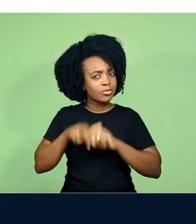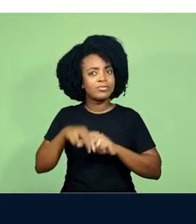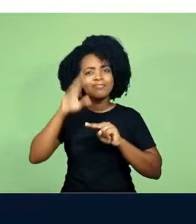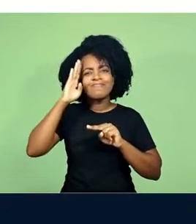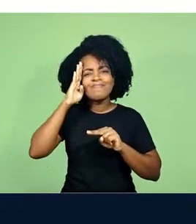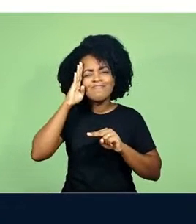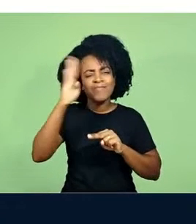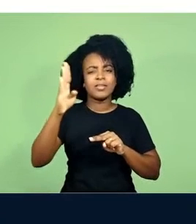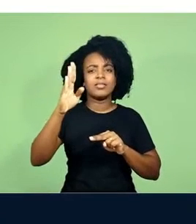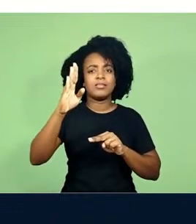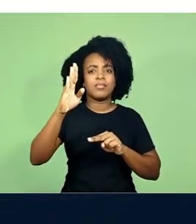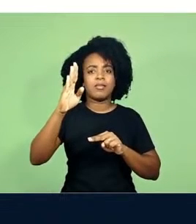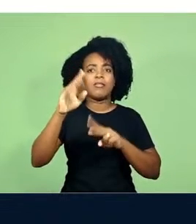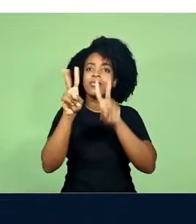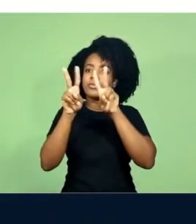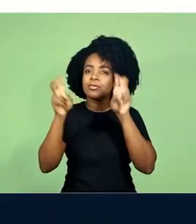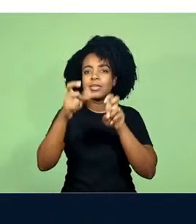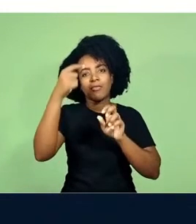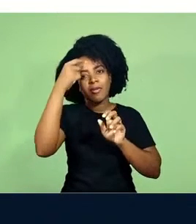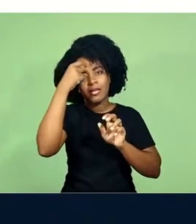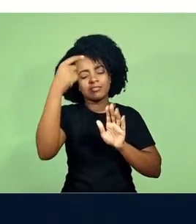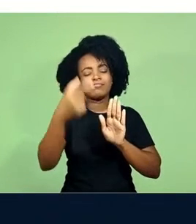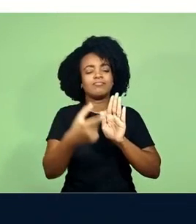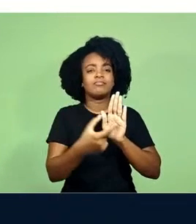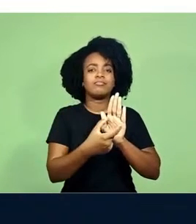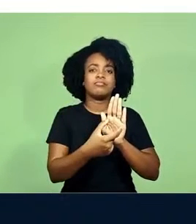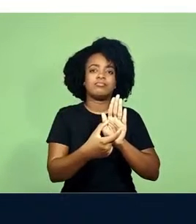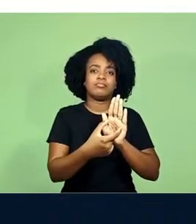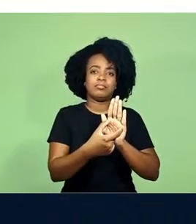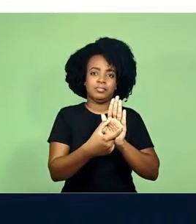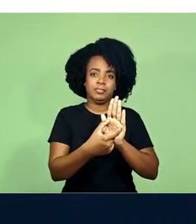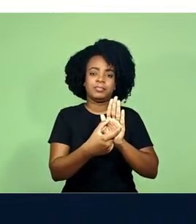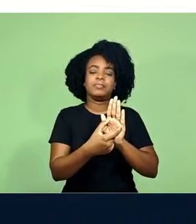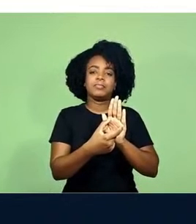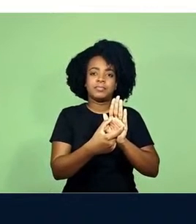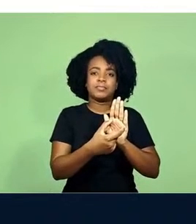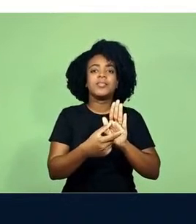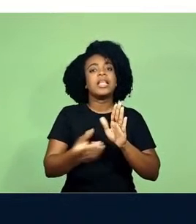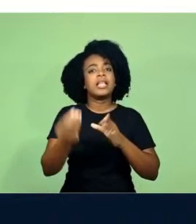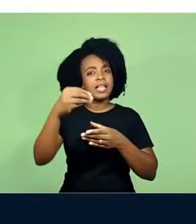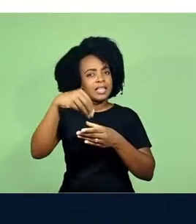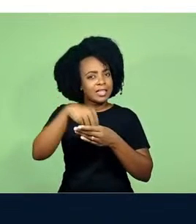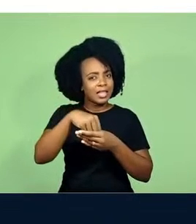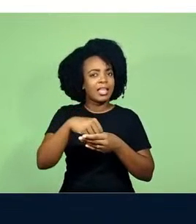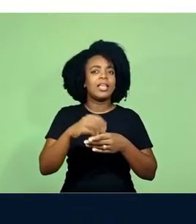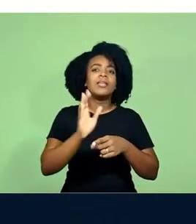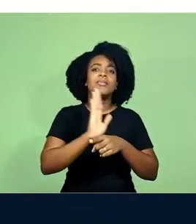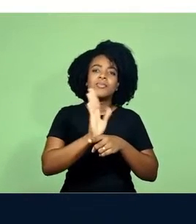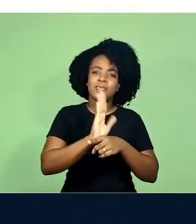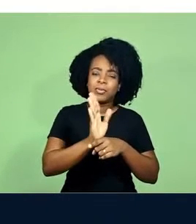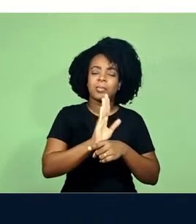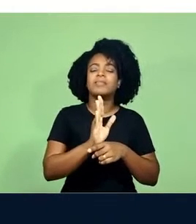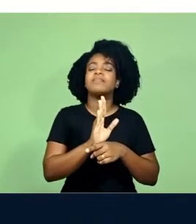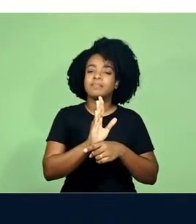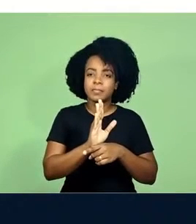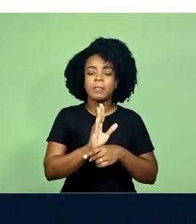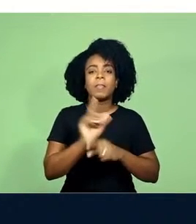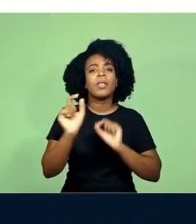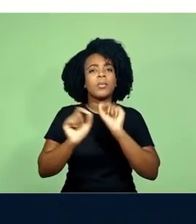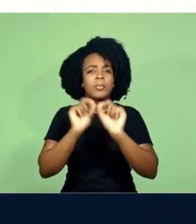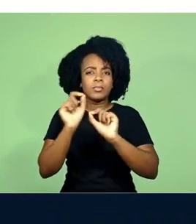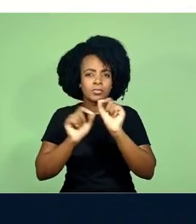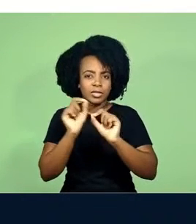do tema inteligência artificial ao ser debatido no cinema.